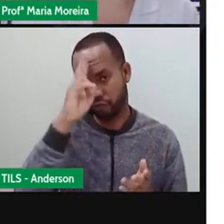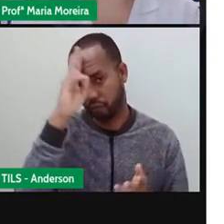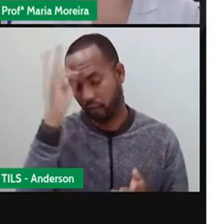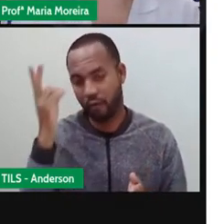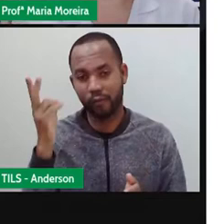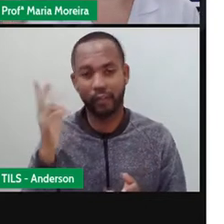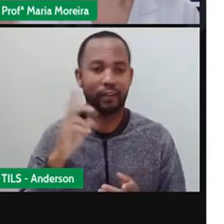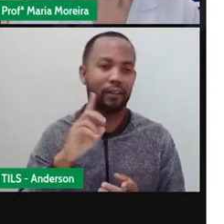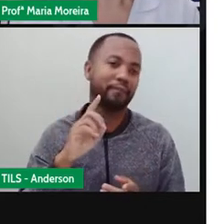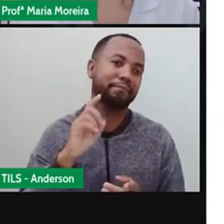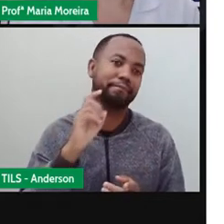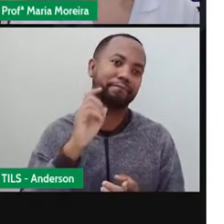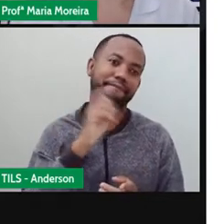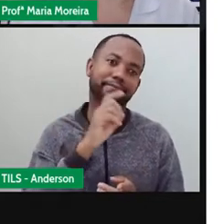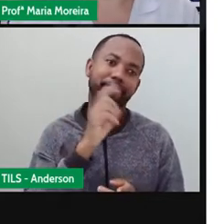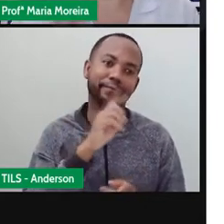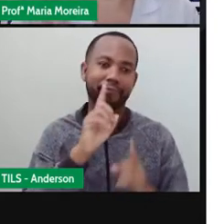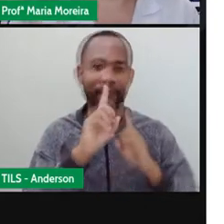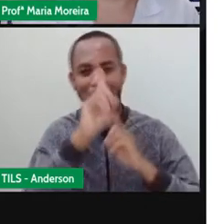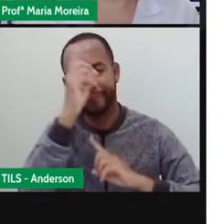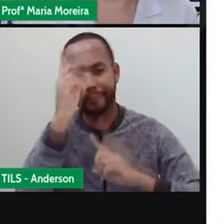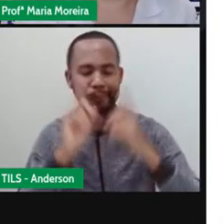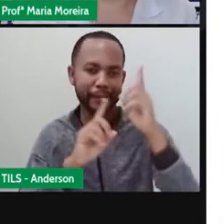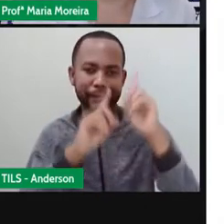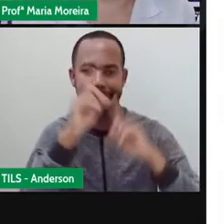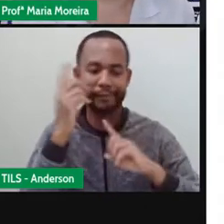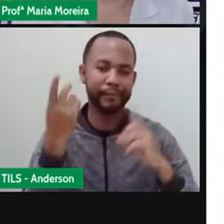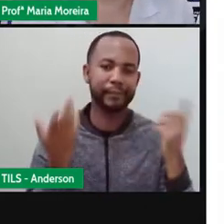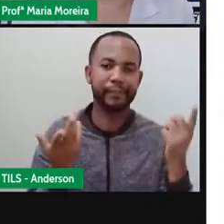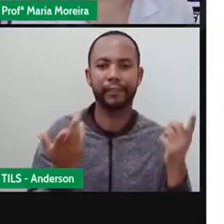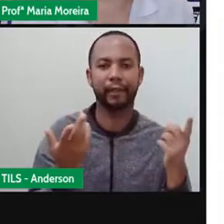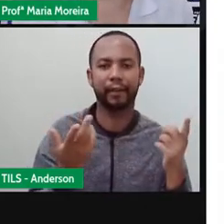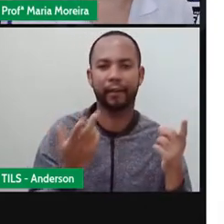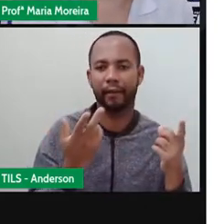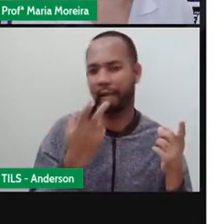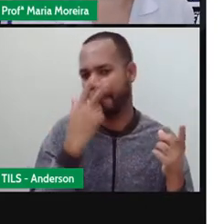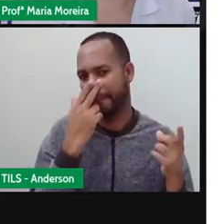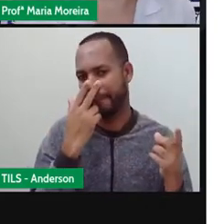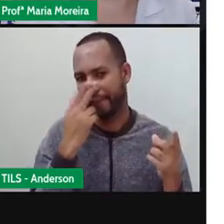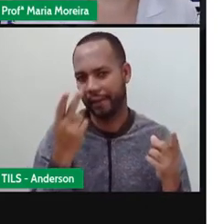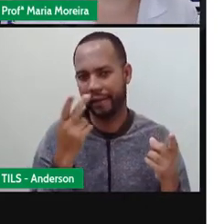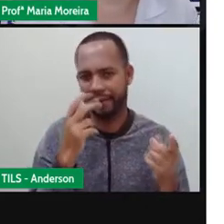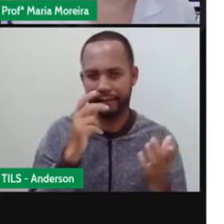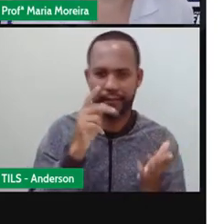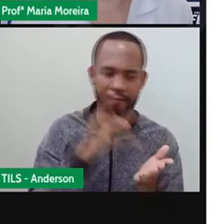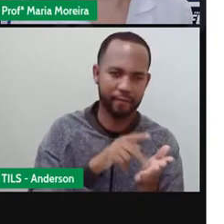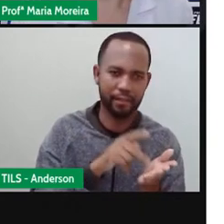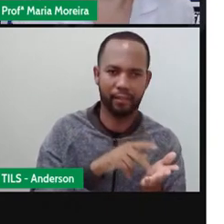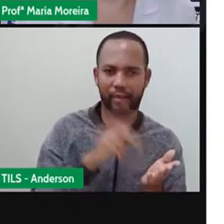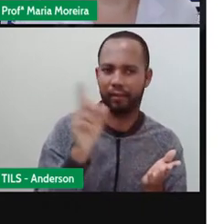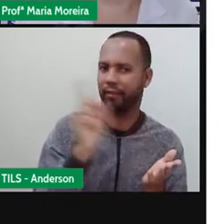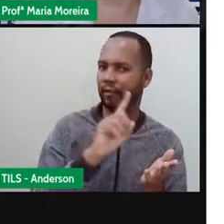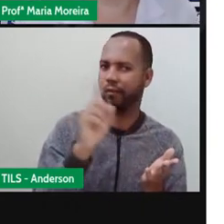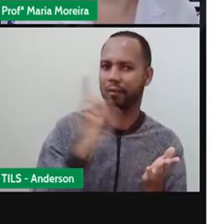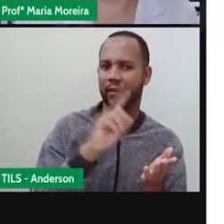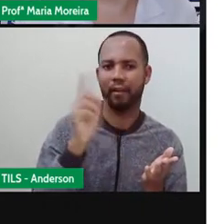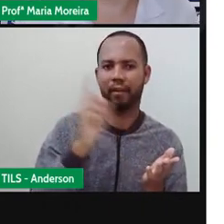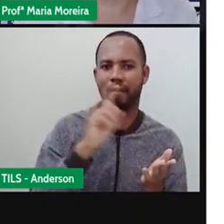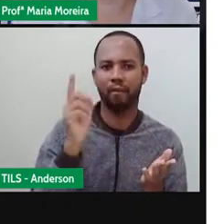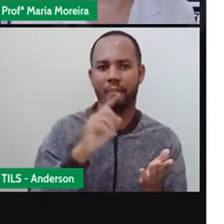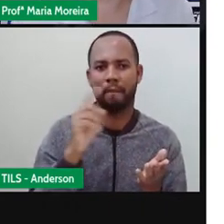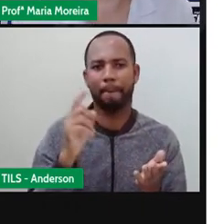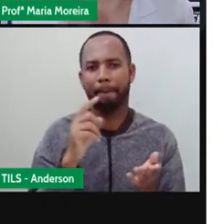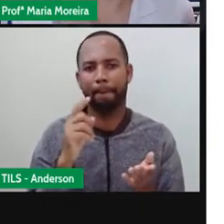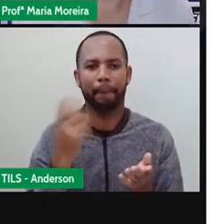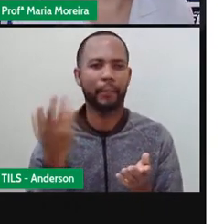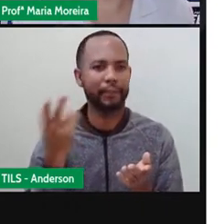lá na TV e a vê, olha, isso aqui é ficção científica, é ficção, não é realidade, é baseado